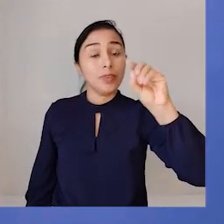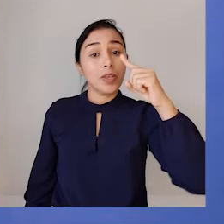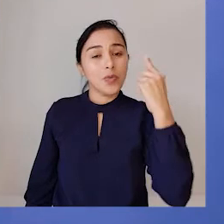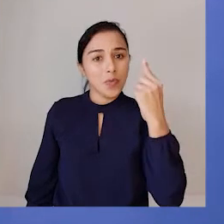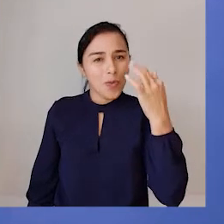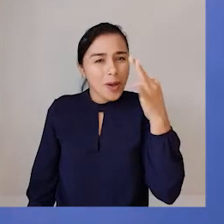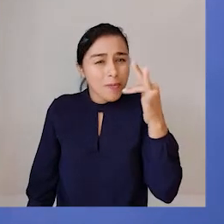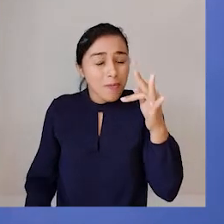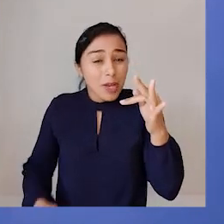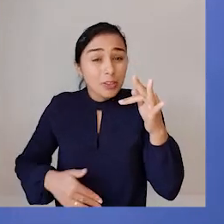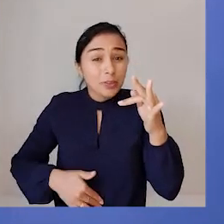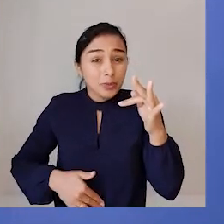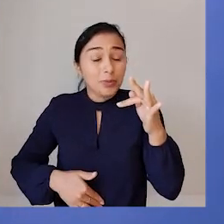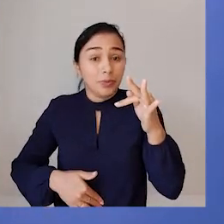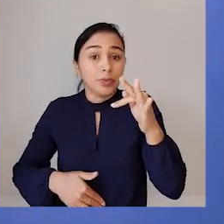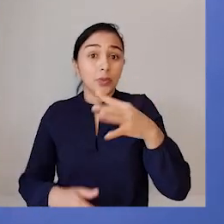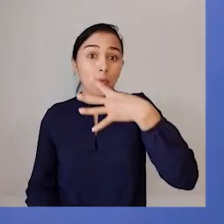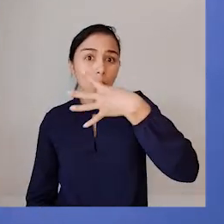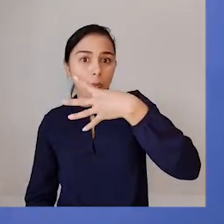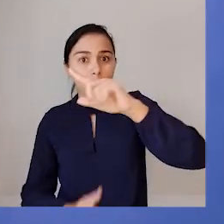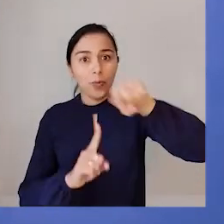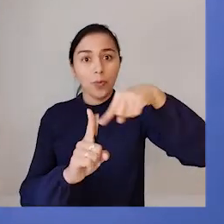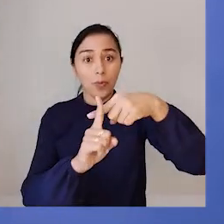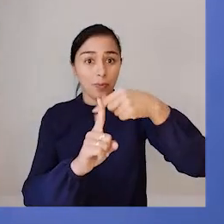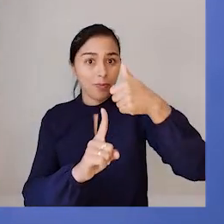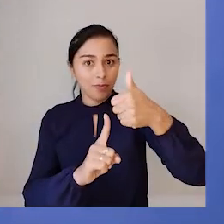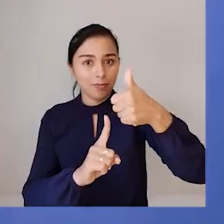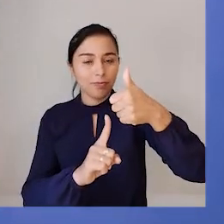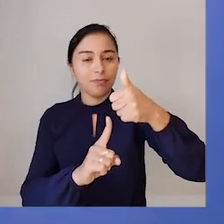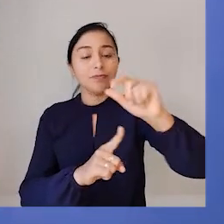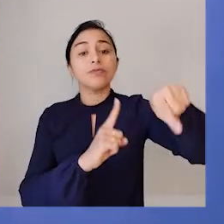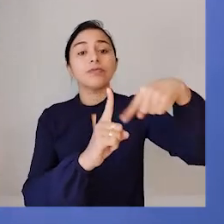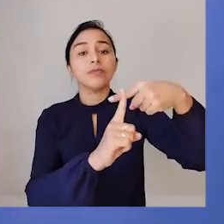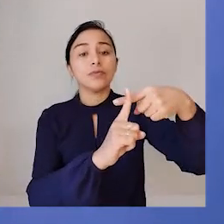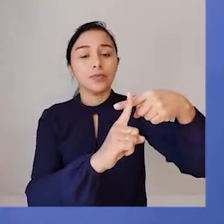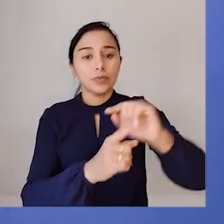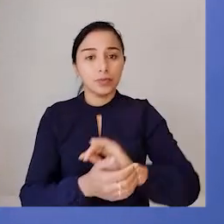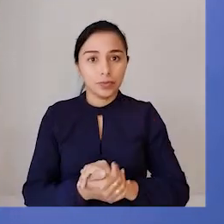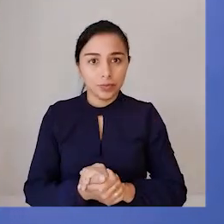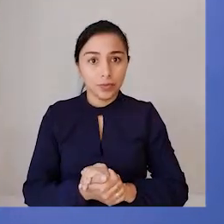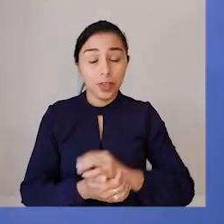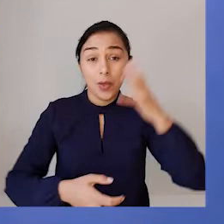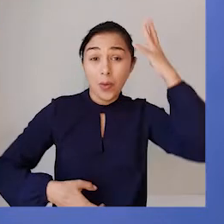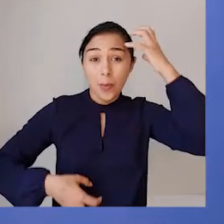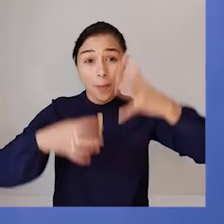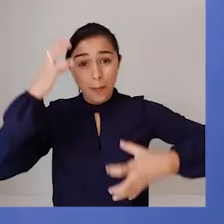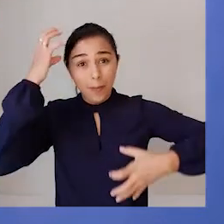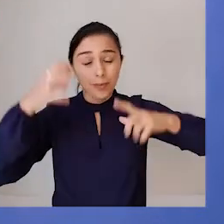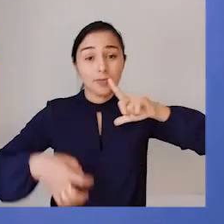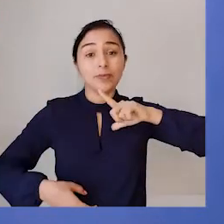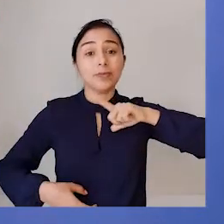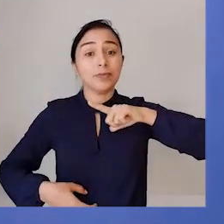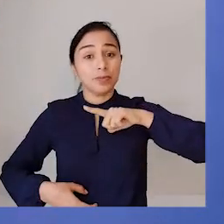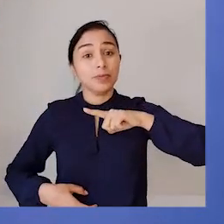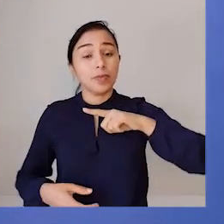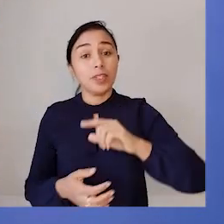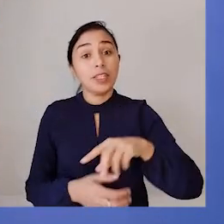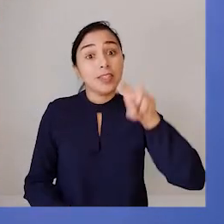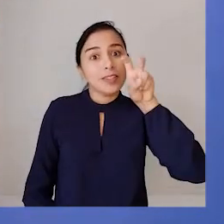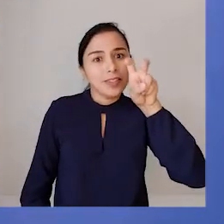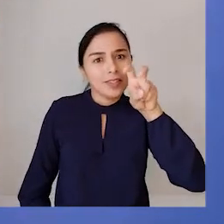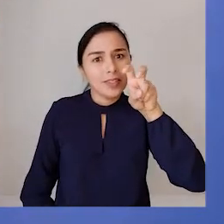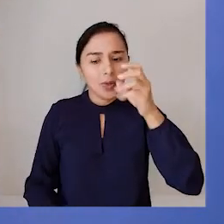umbigo. Então, nós vamos somar quatro mais um, mais... O macaco Manoelão tem cinco